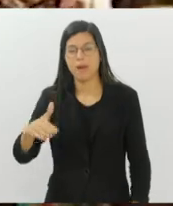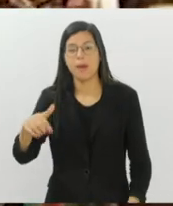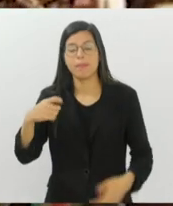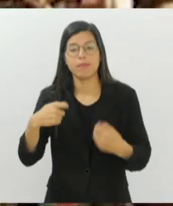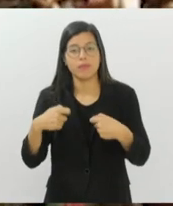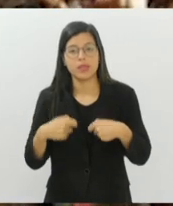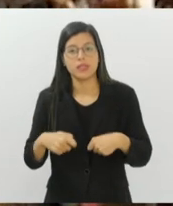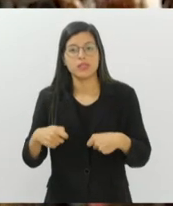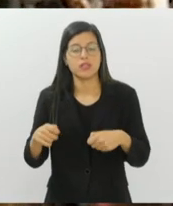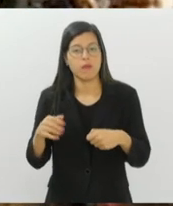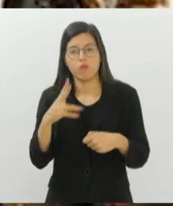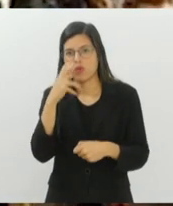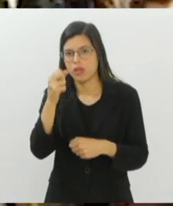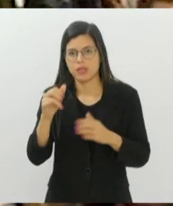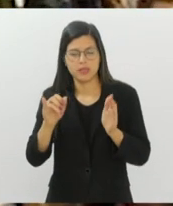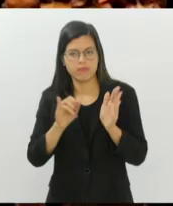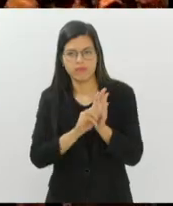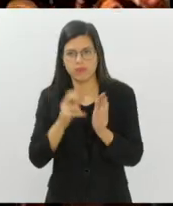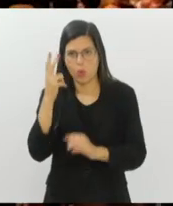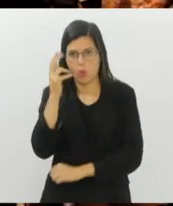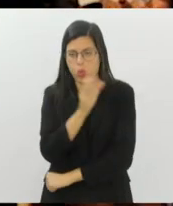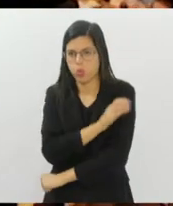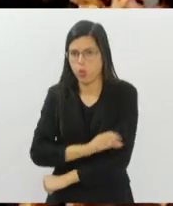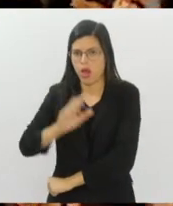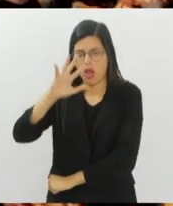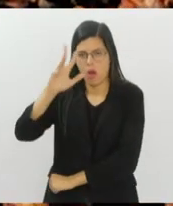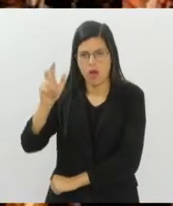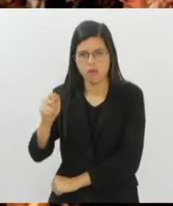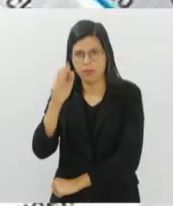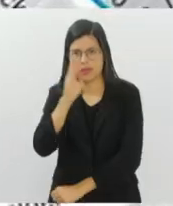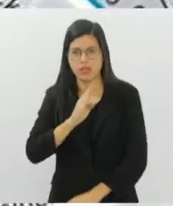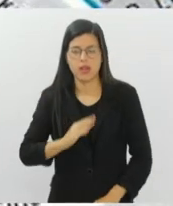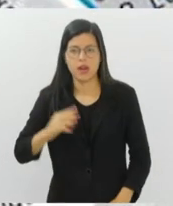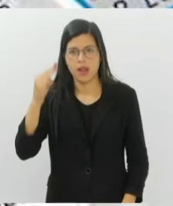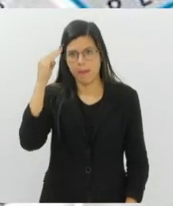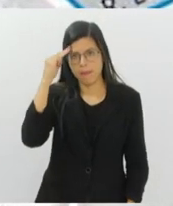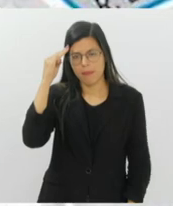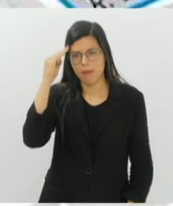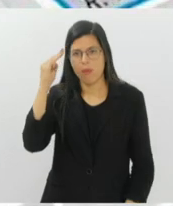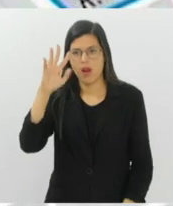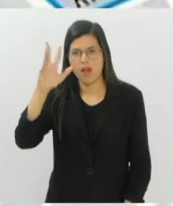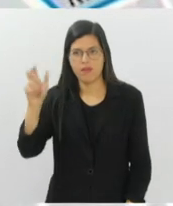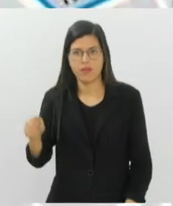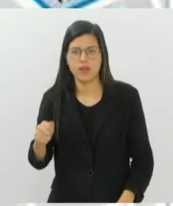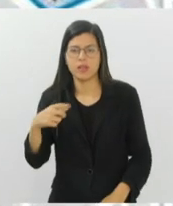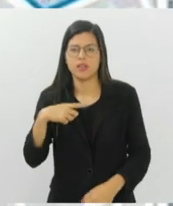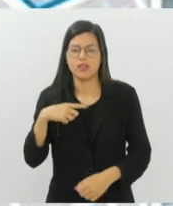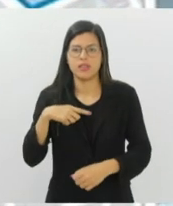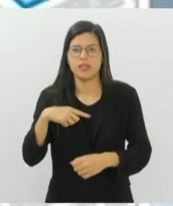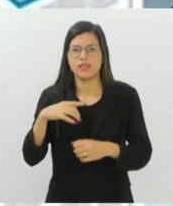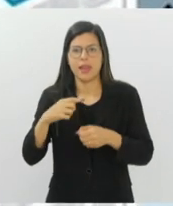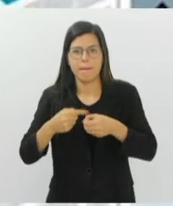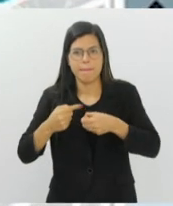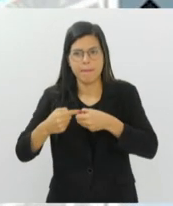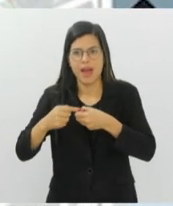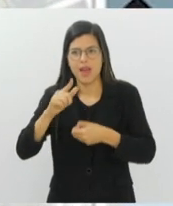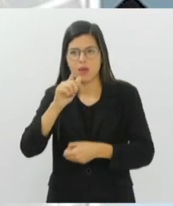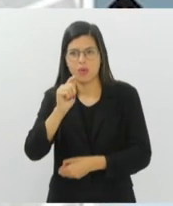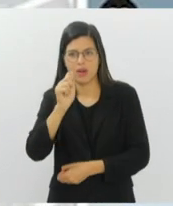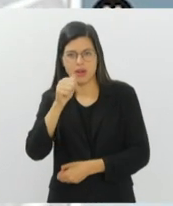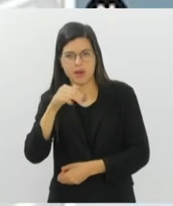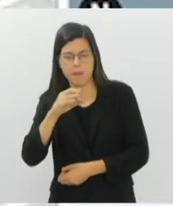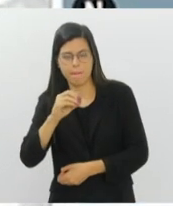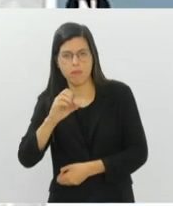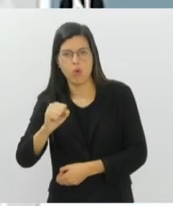a identidade cultural afro-brasileira e a memória africana. A Pequena África inclui os bairros da Saúde, Gambou e Santo Cristo